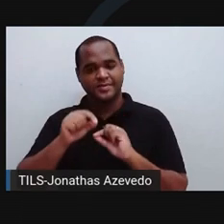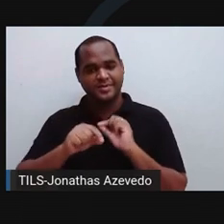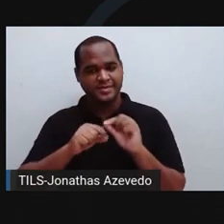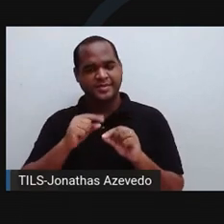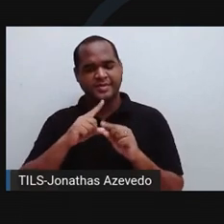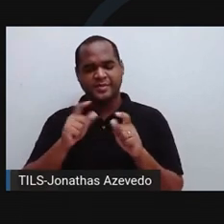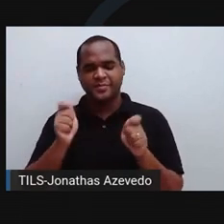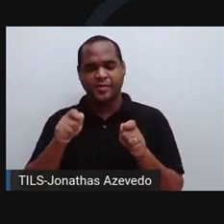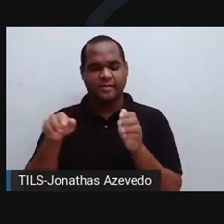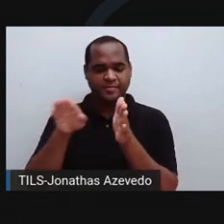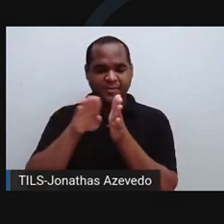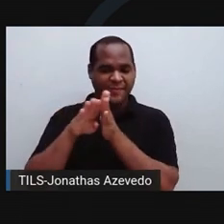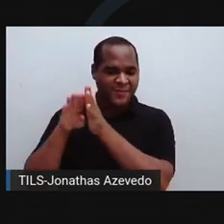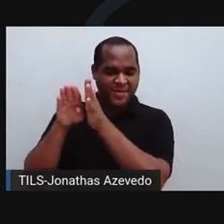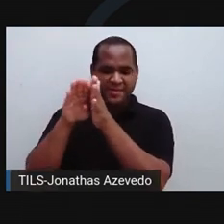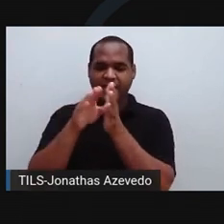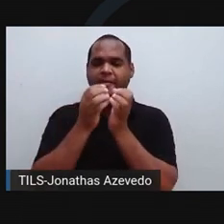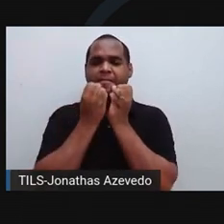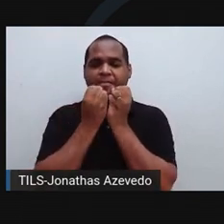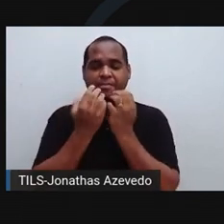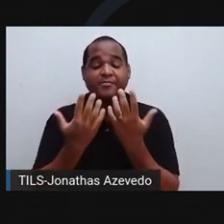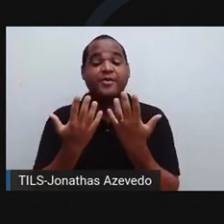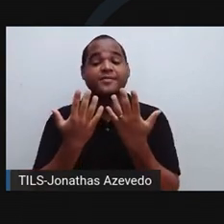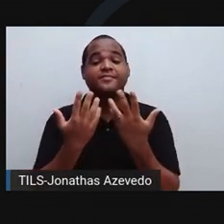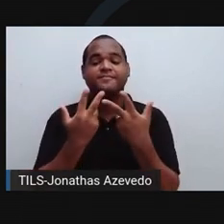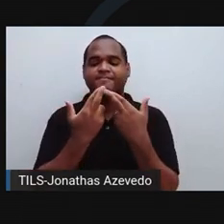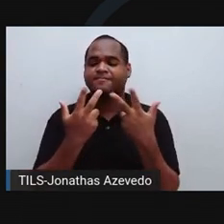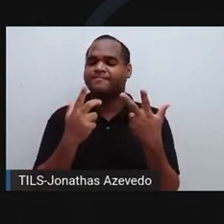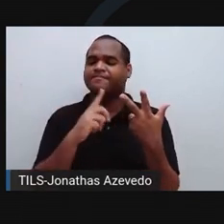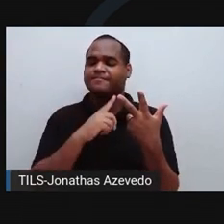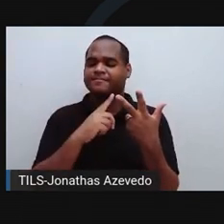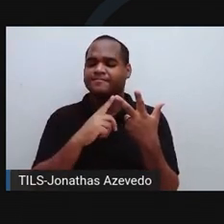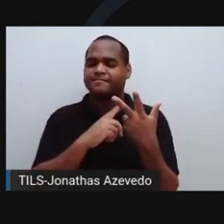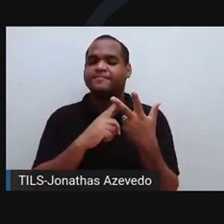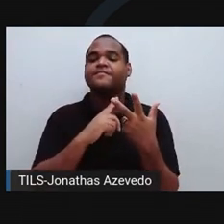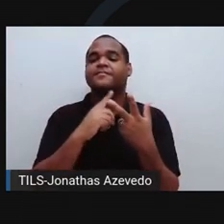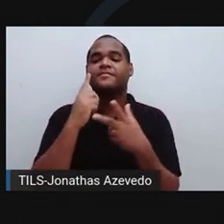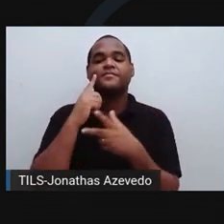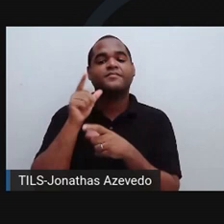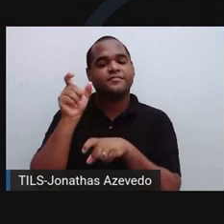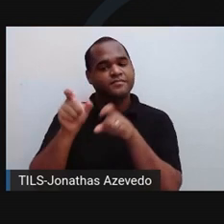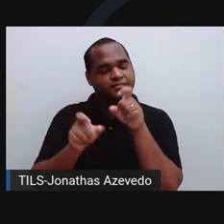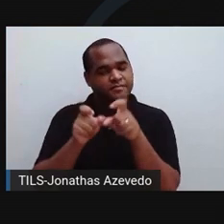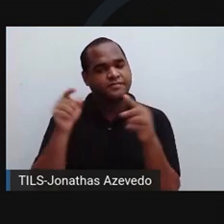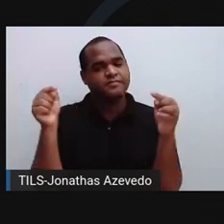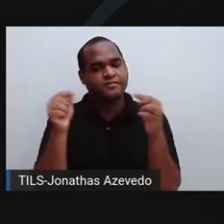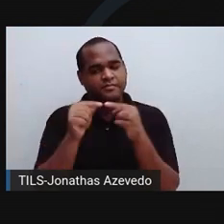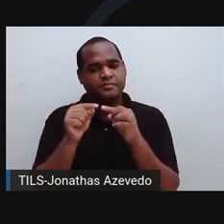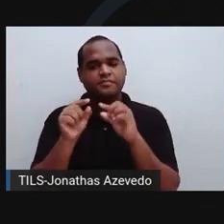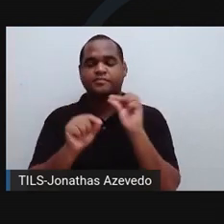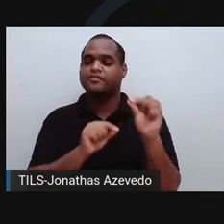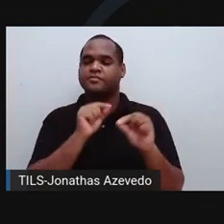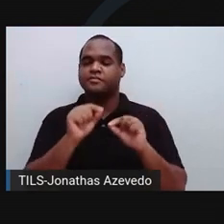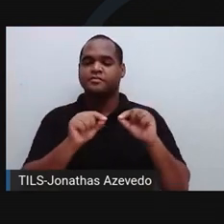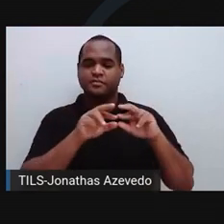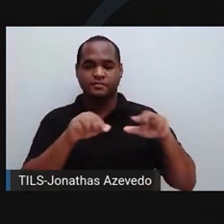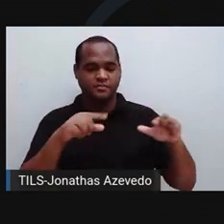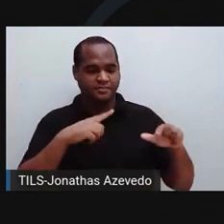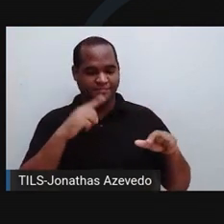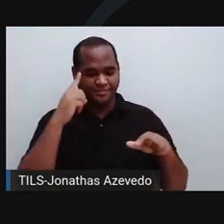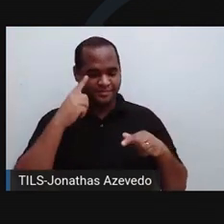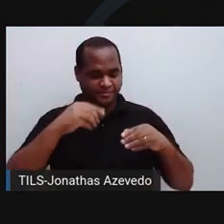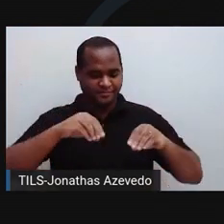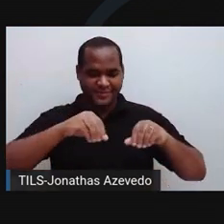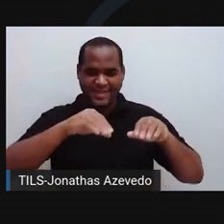chegar aí num ambiente urbano. Mas ele gosta muito de ficar ali naquelas casinhas construídas de barro, de pau a pique. Ali é o principal